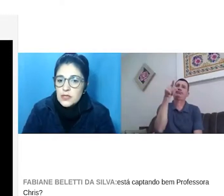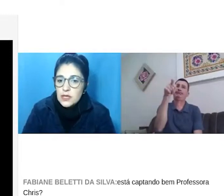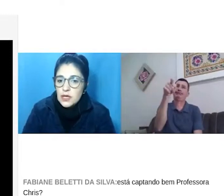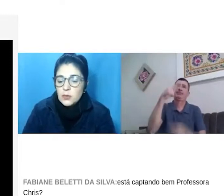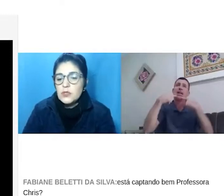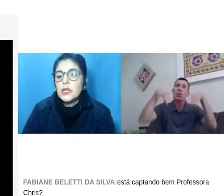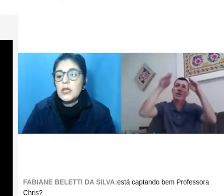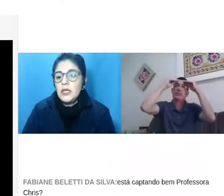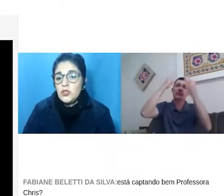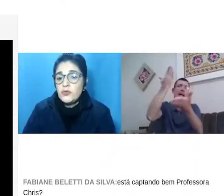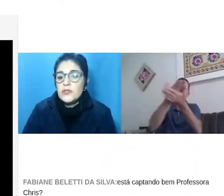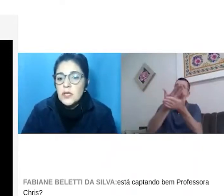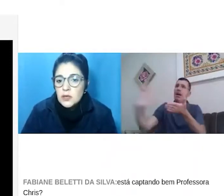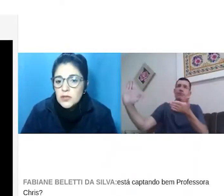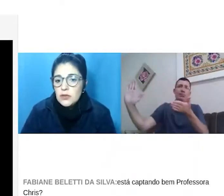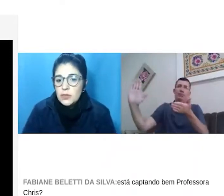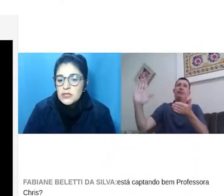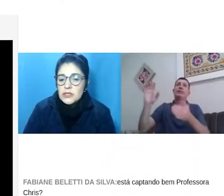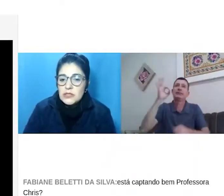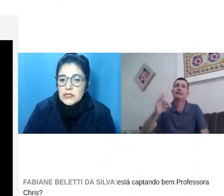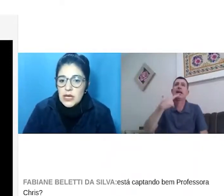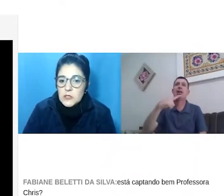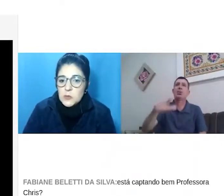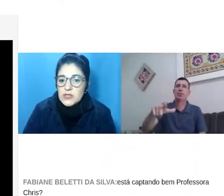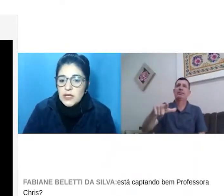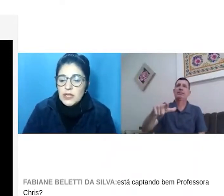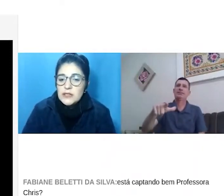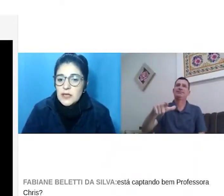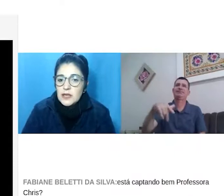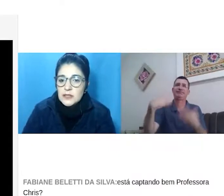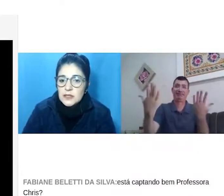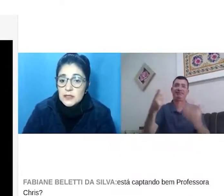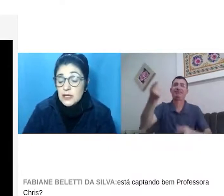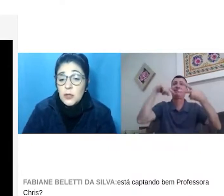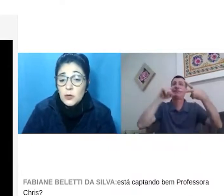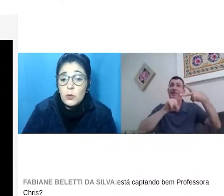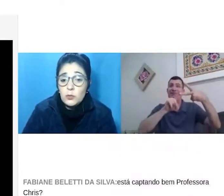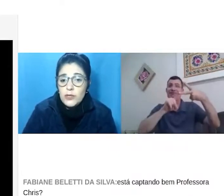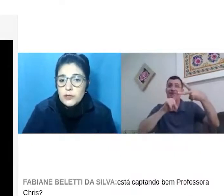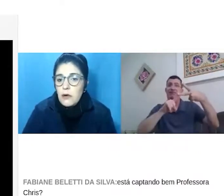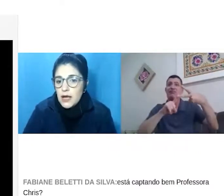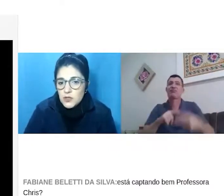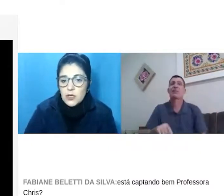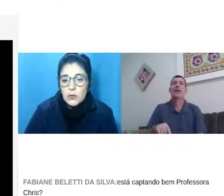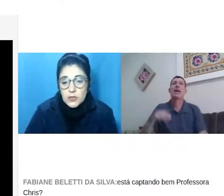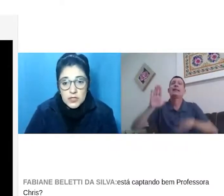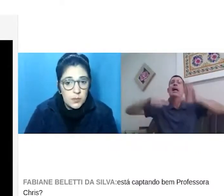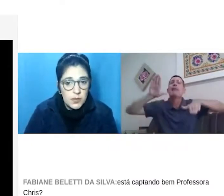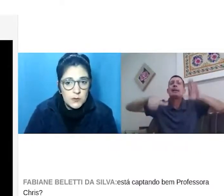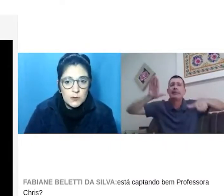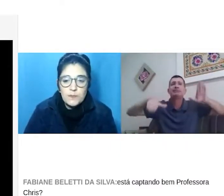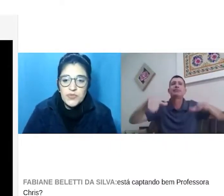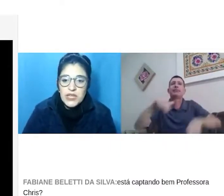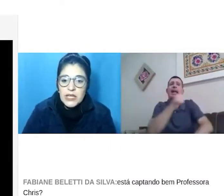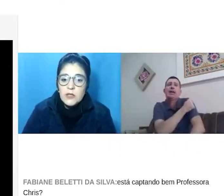desses termos e difusão da língua brasileira de sinais. Pensar que esse tratamento como linguagem é uma coisa que já